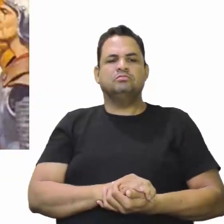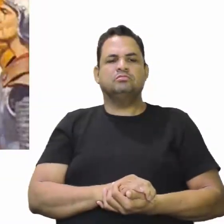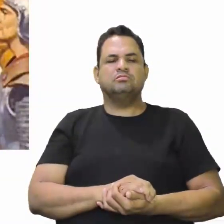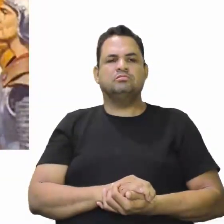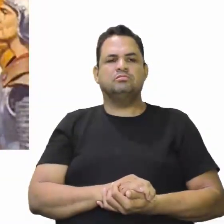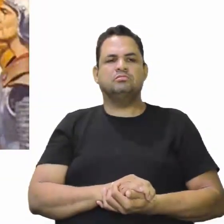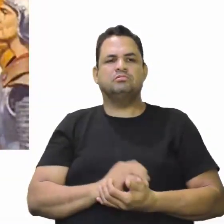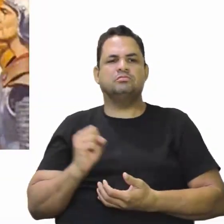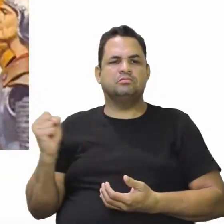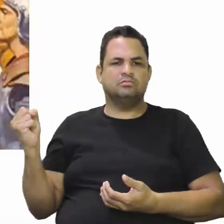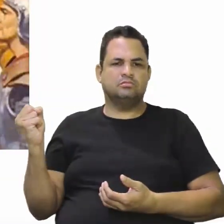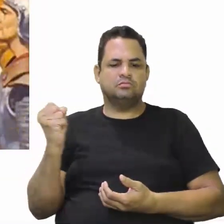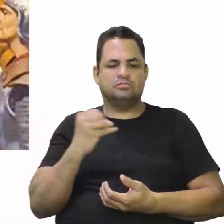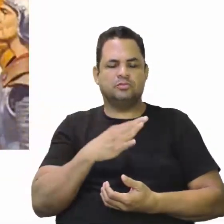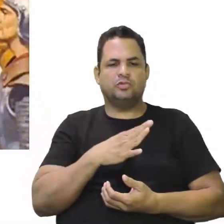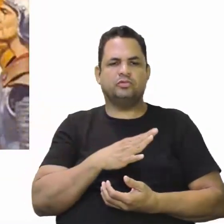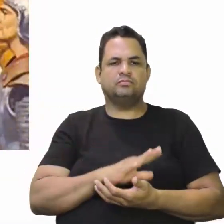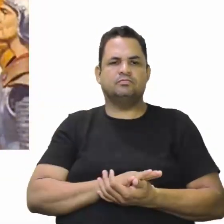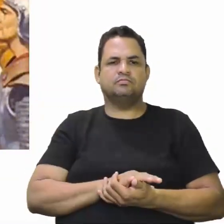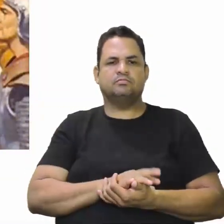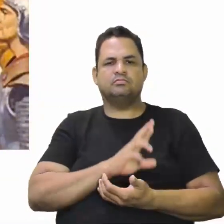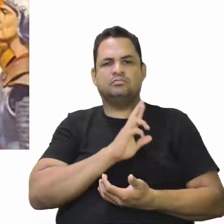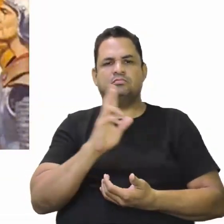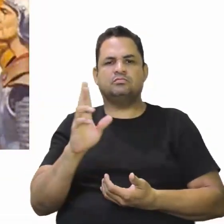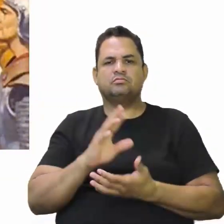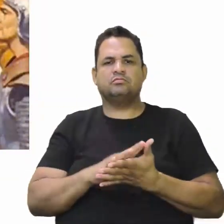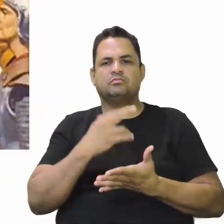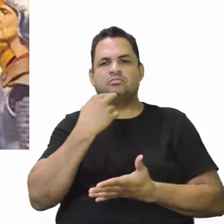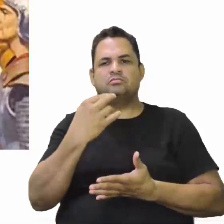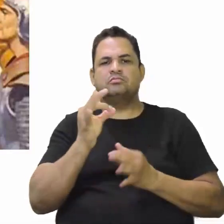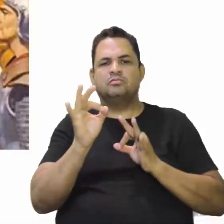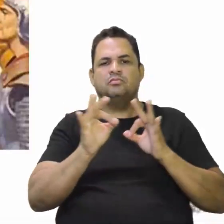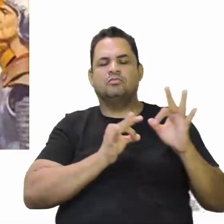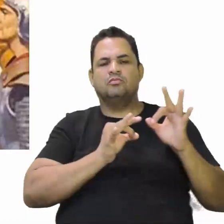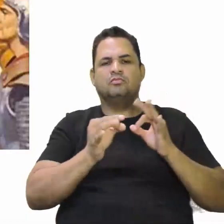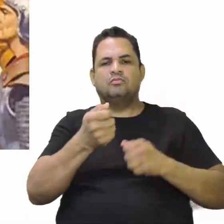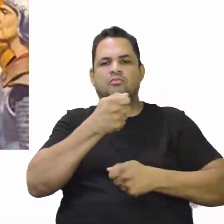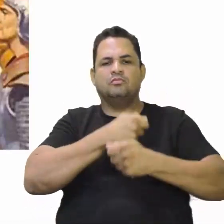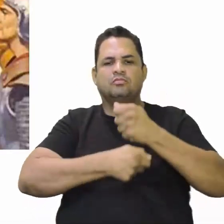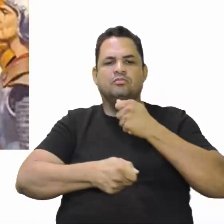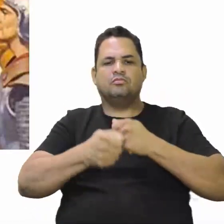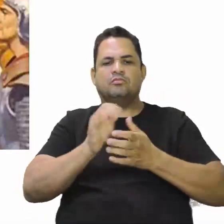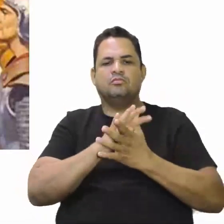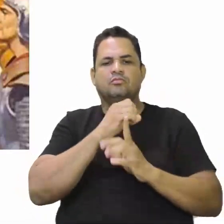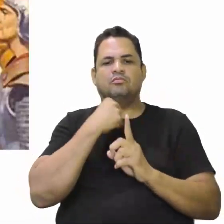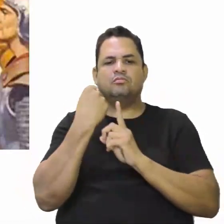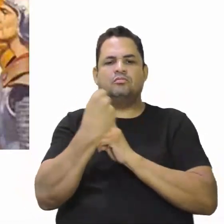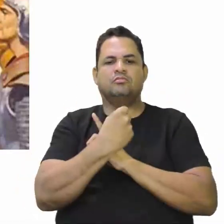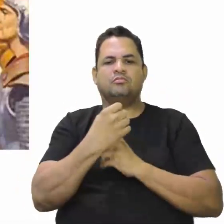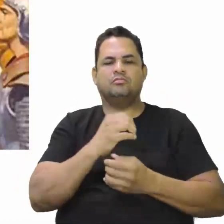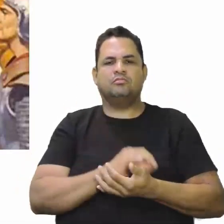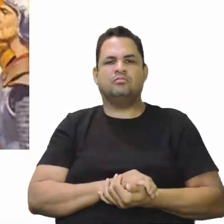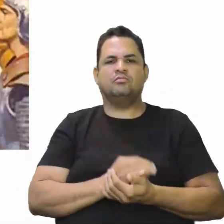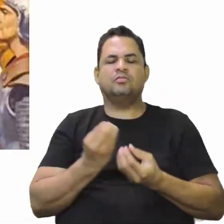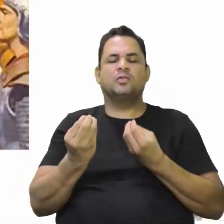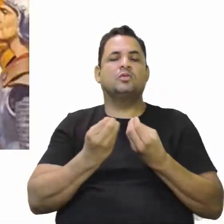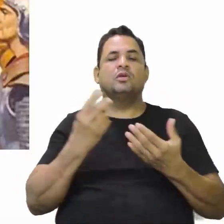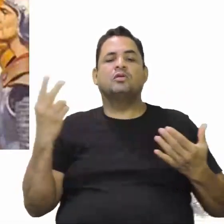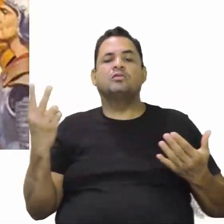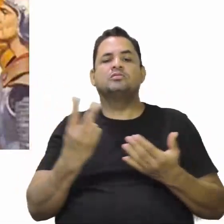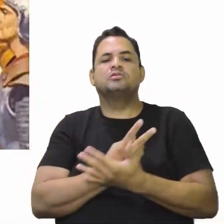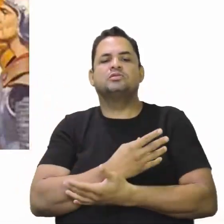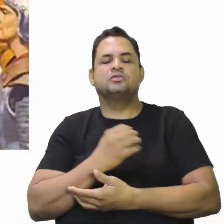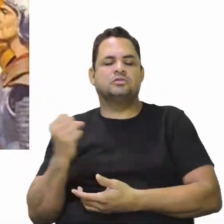Novas religiões, idiomas, organizações econômicas e sociais. Mas, como é que se dá essas